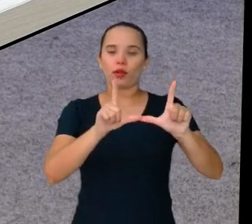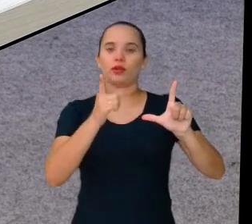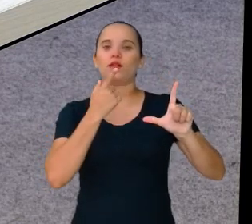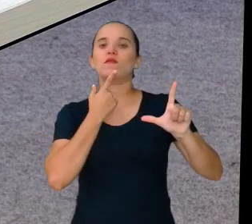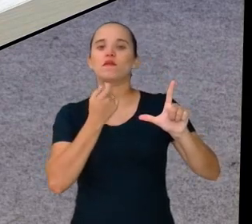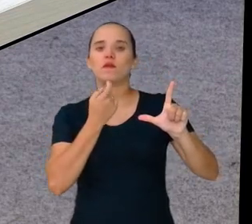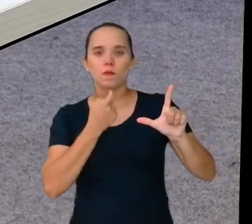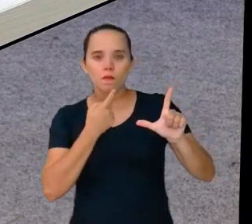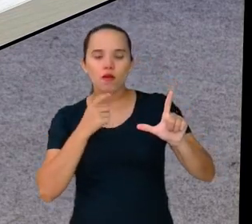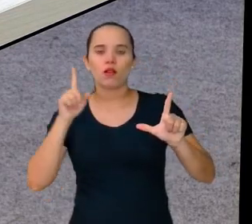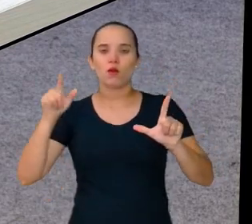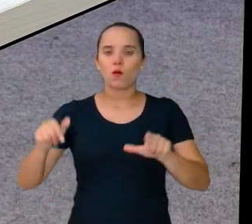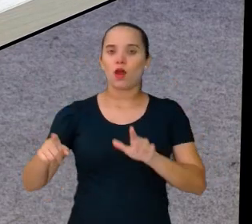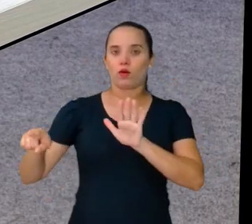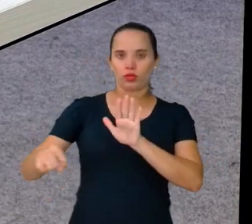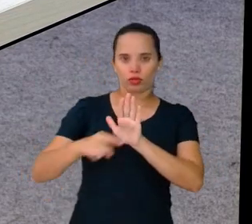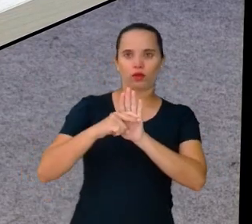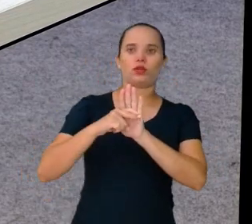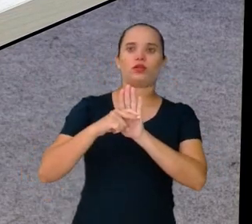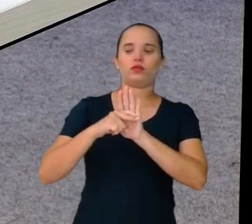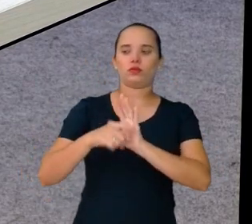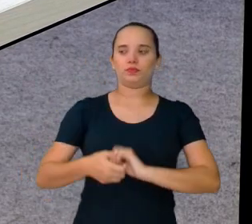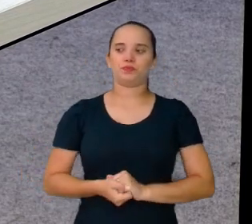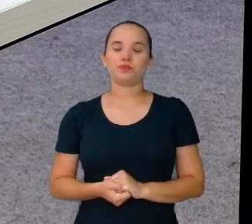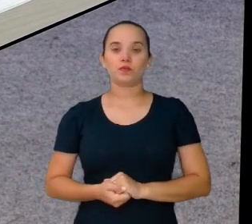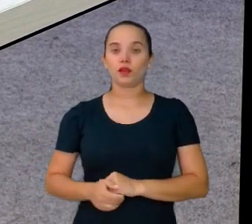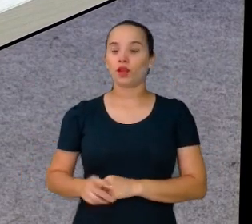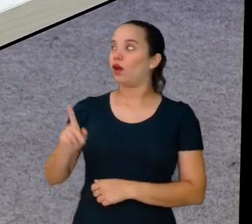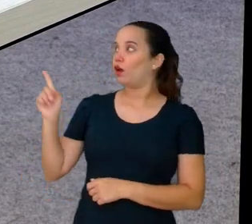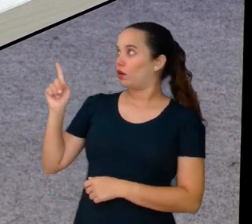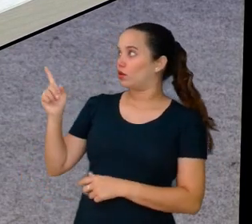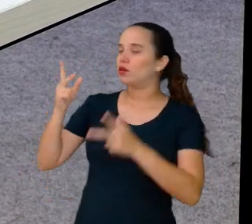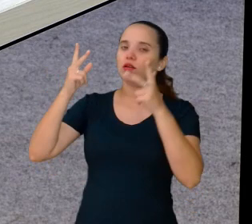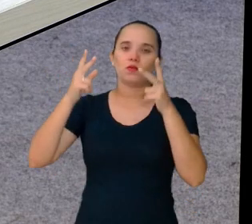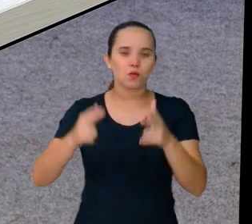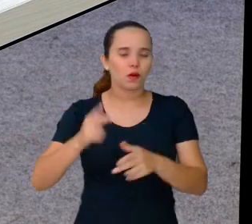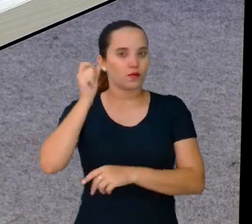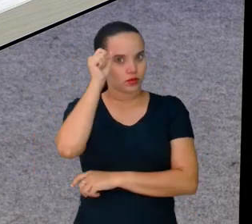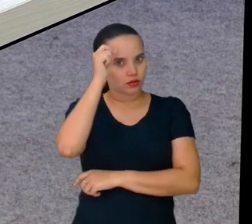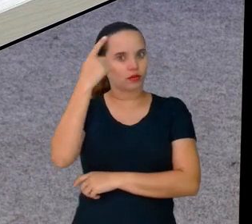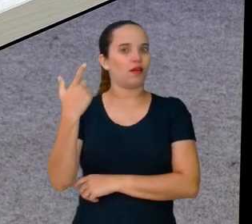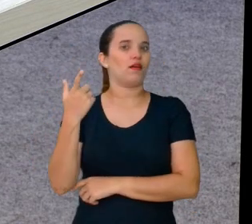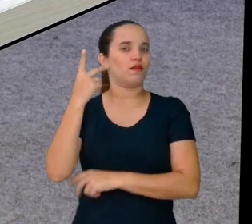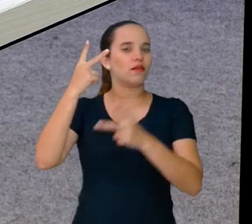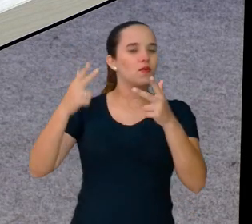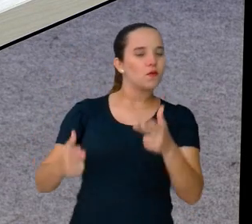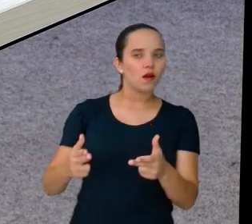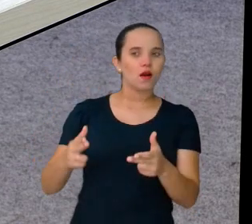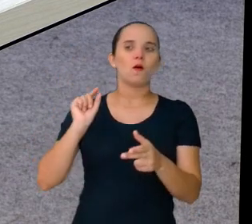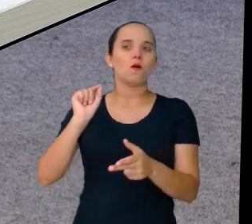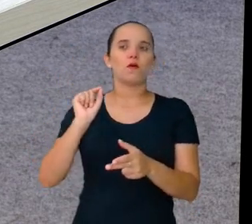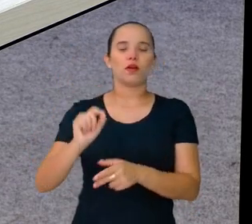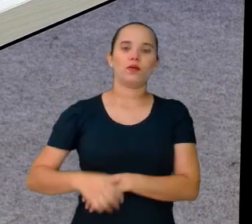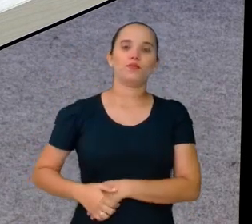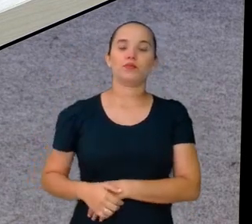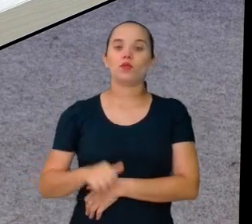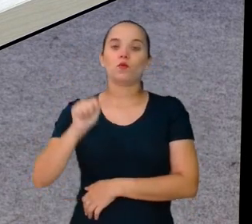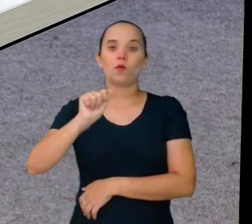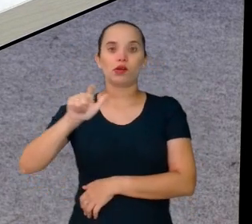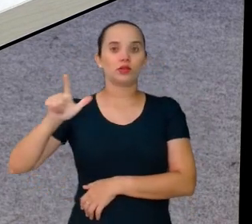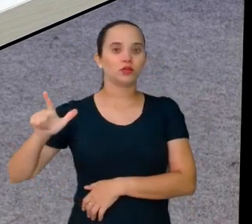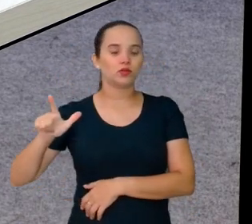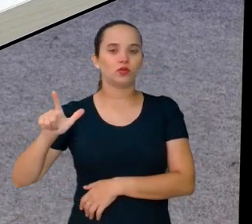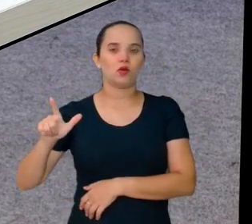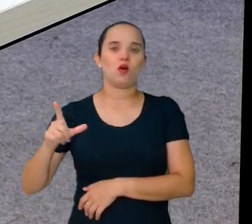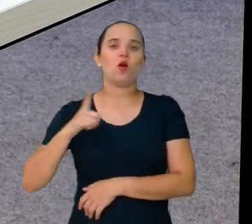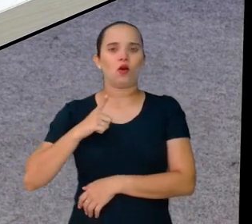esse azul, esse retângulo azul, que tem um dos lados 1 e o outro. O